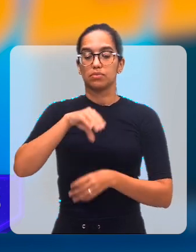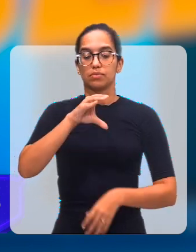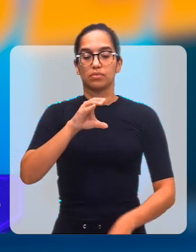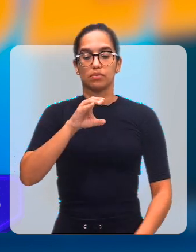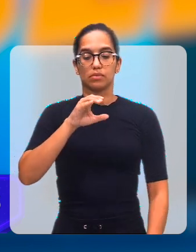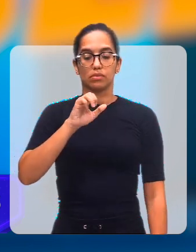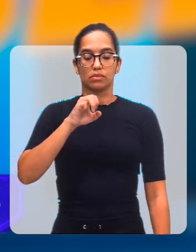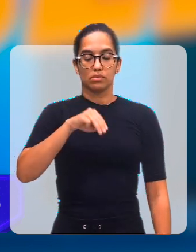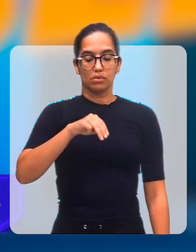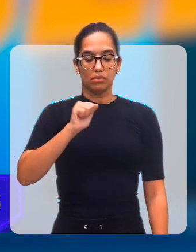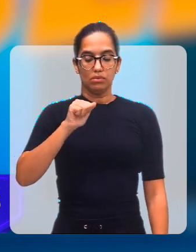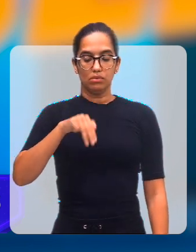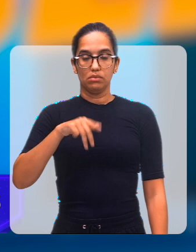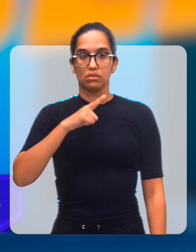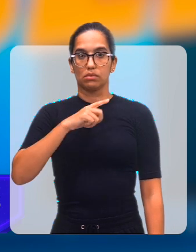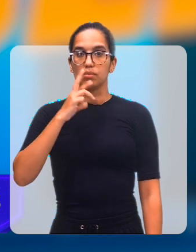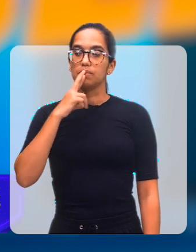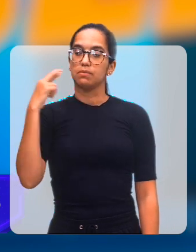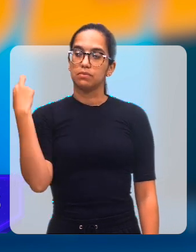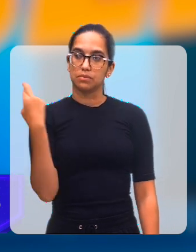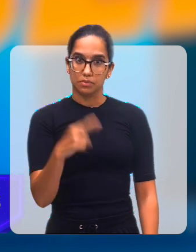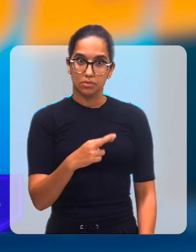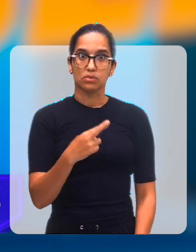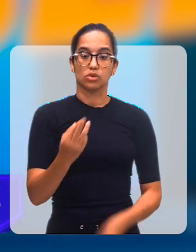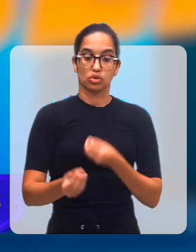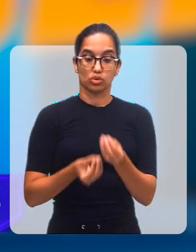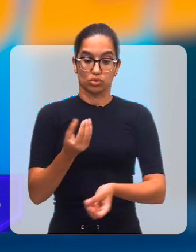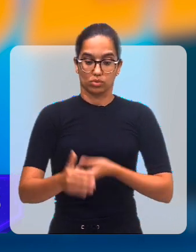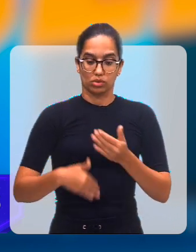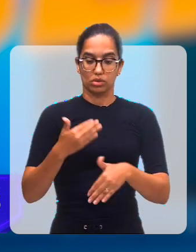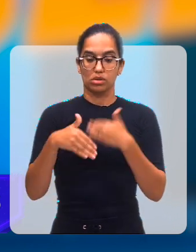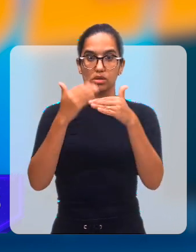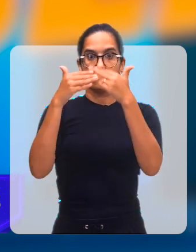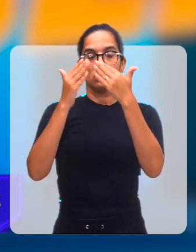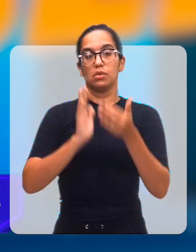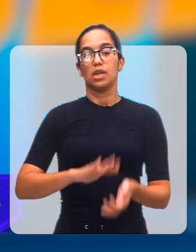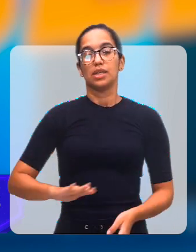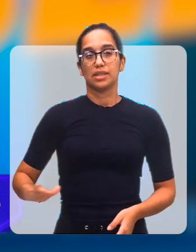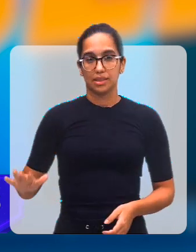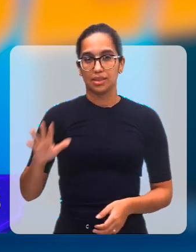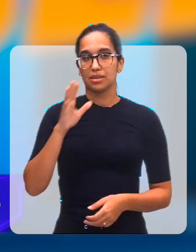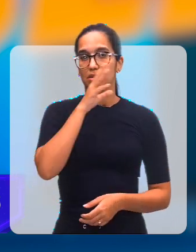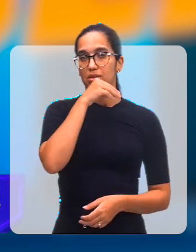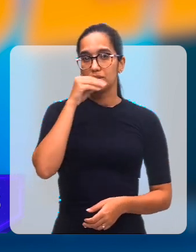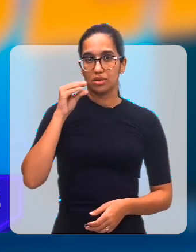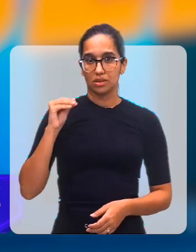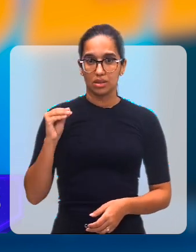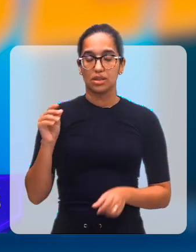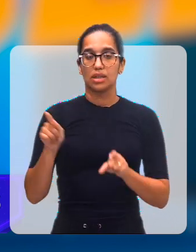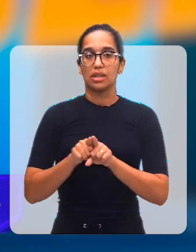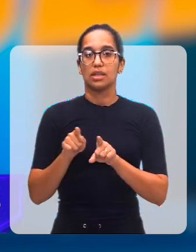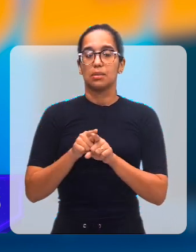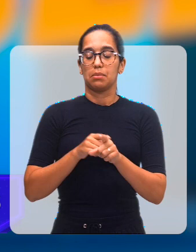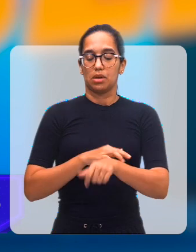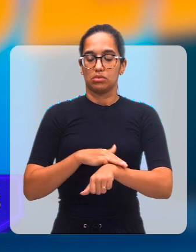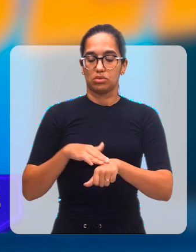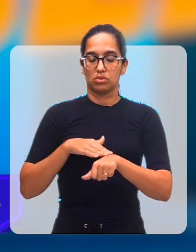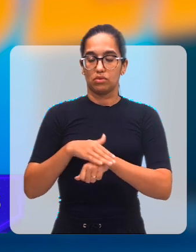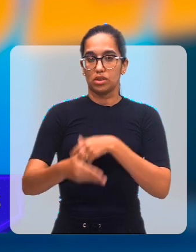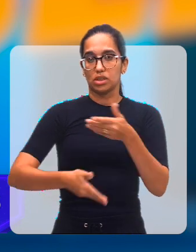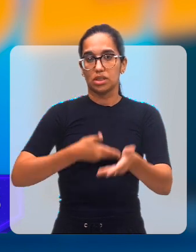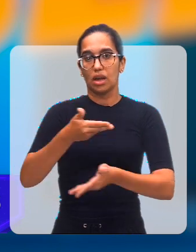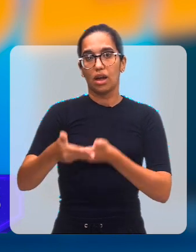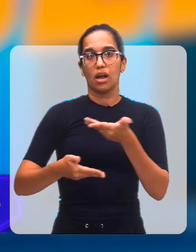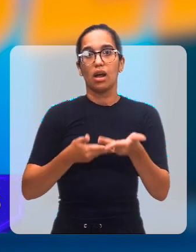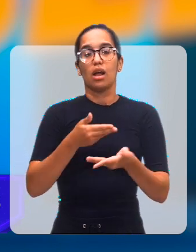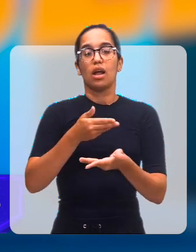chamado ao Seman para receber as devolutivas desse desenvolvimento dessa criança e de ter